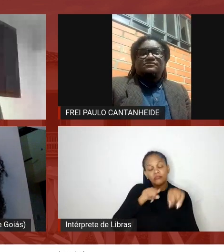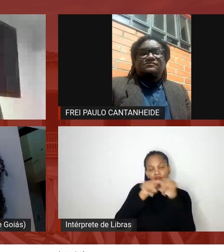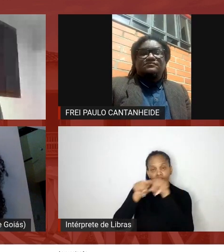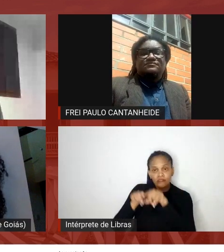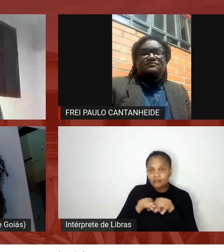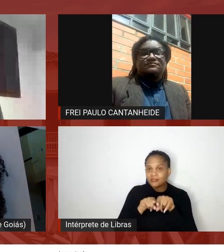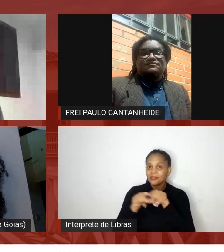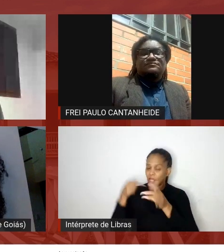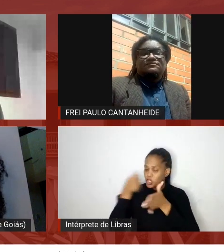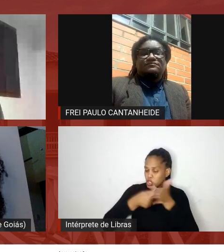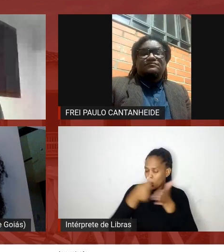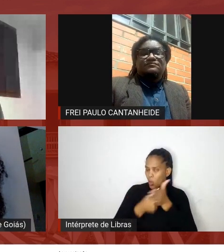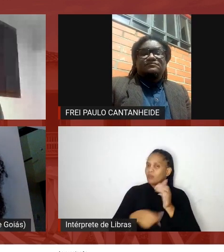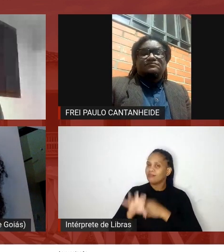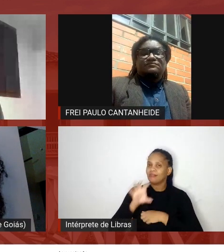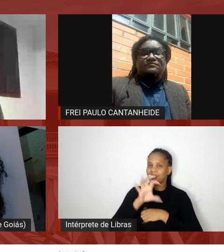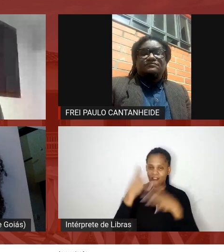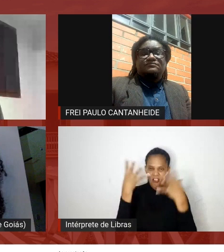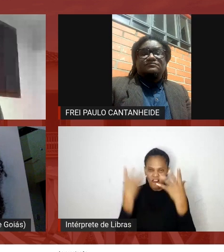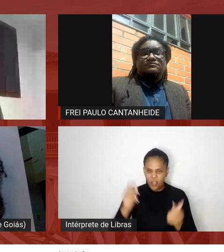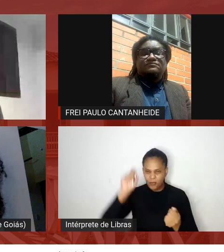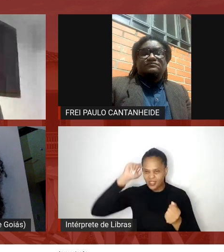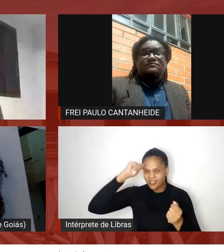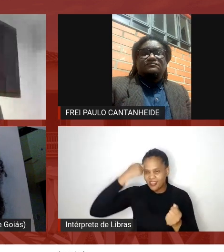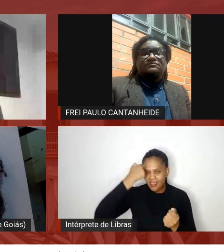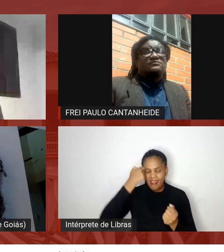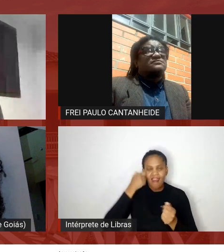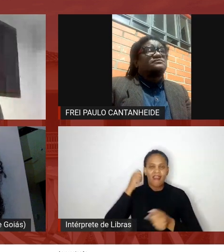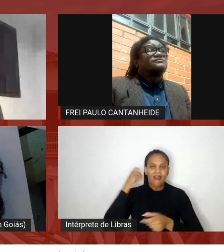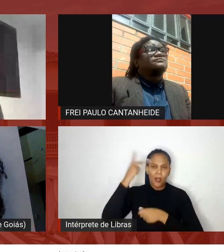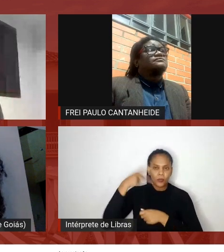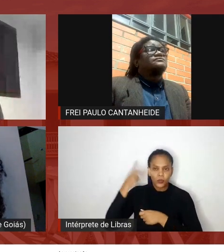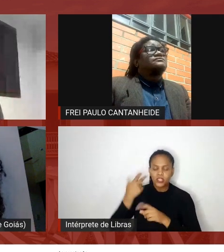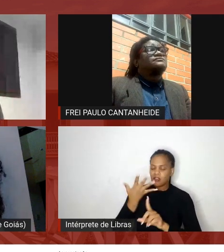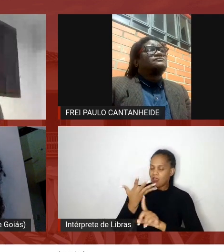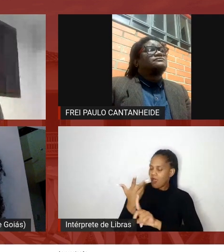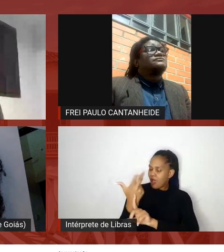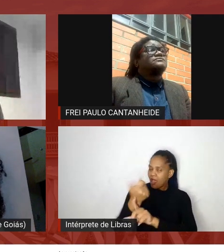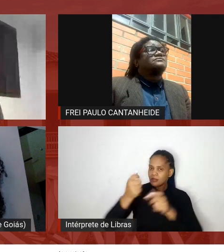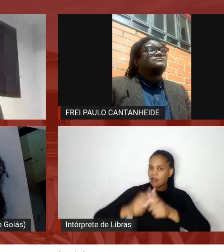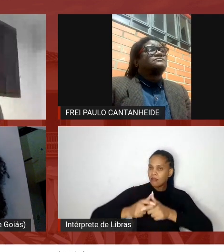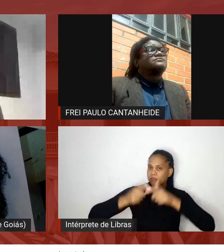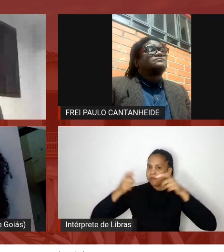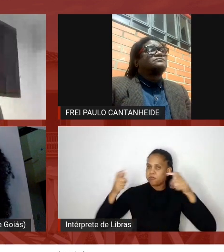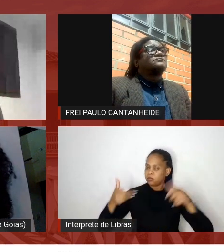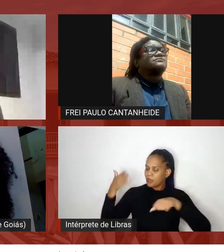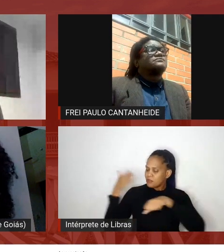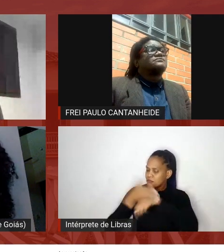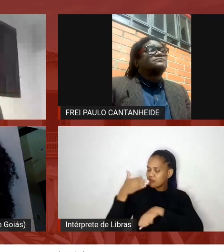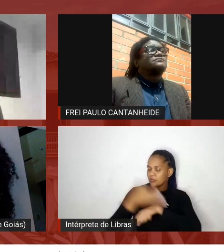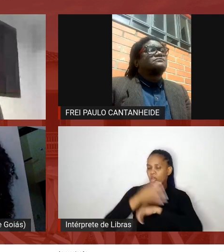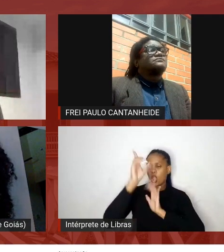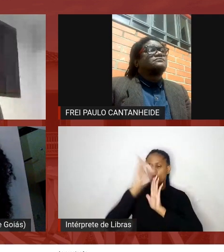isso vamos embora enegrecer a política a arte e ampliar acesso a direitos humanos